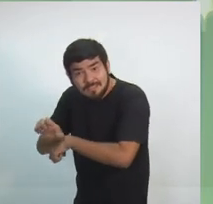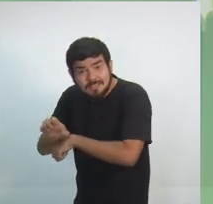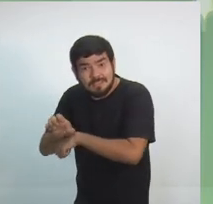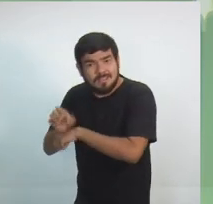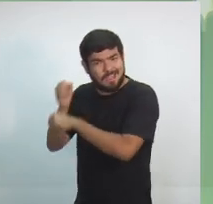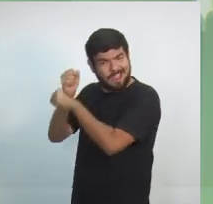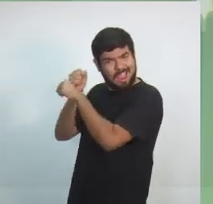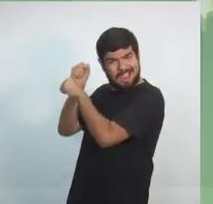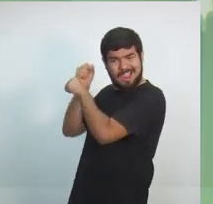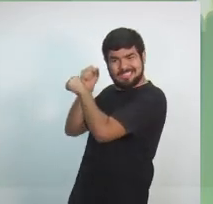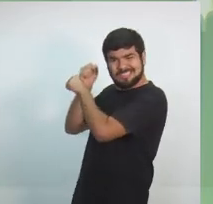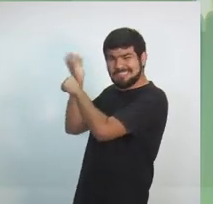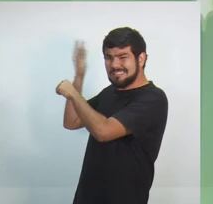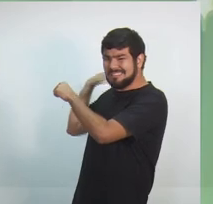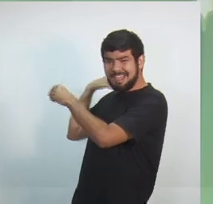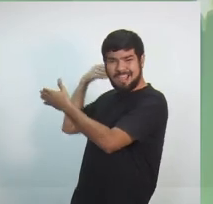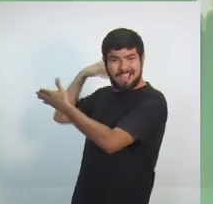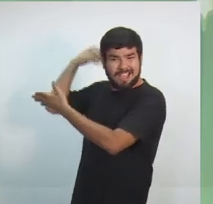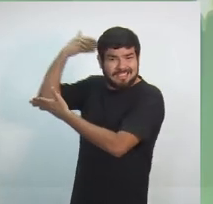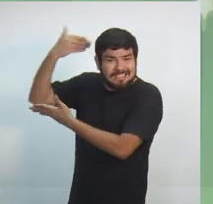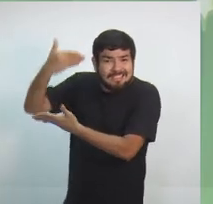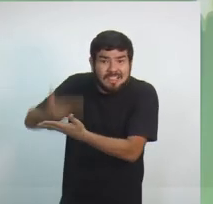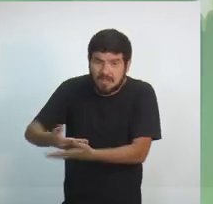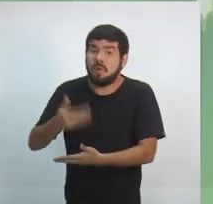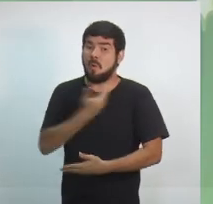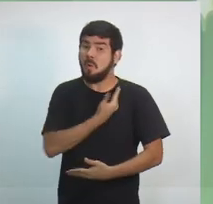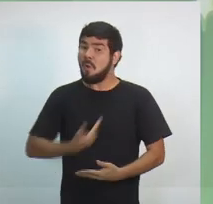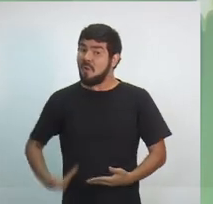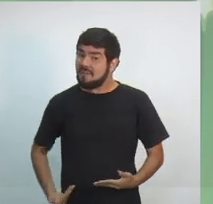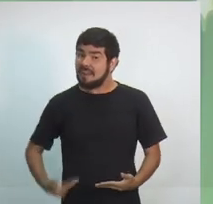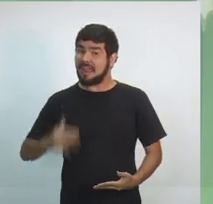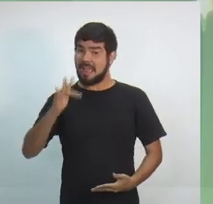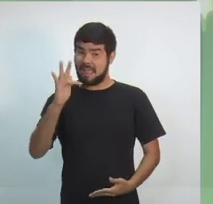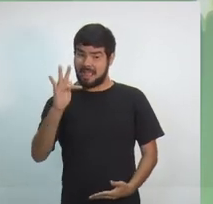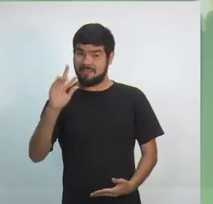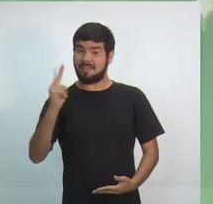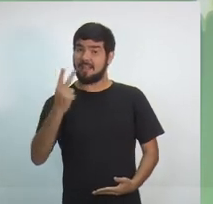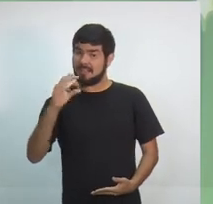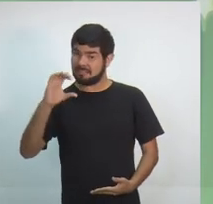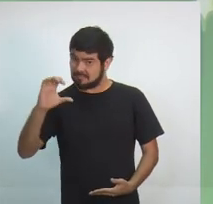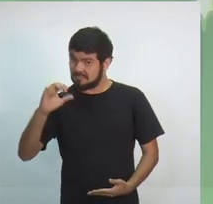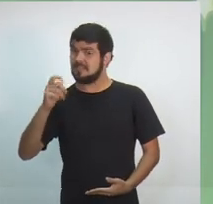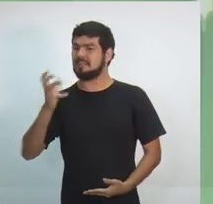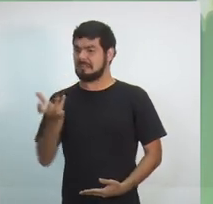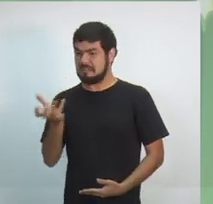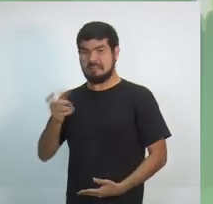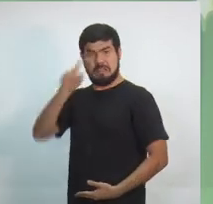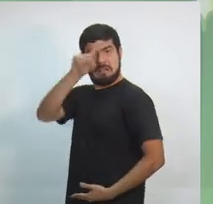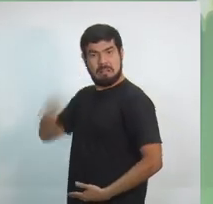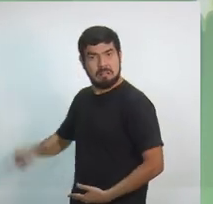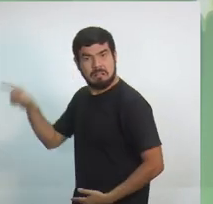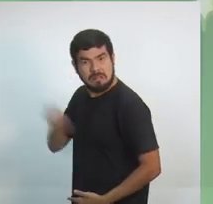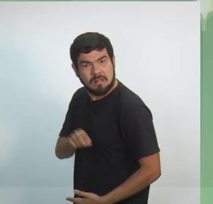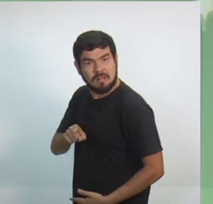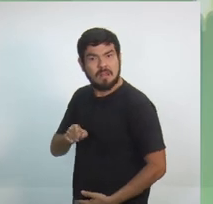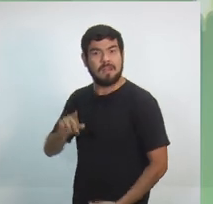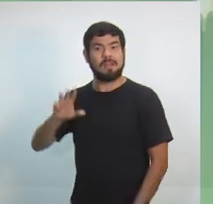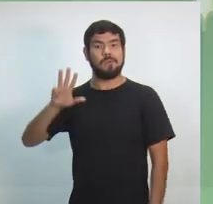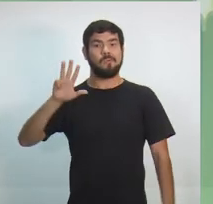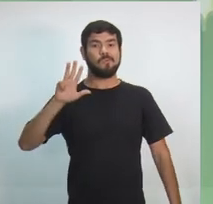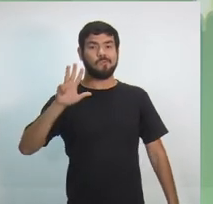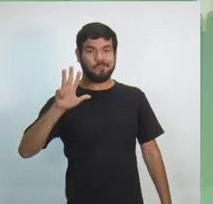Fernando Henrique para cá, o governo Fernando Henrique tentou acabar com a Zona Franca. Lula prorrogou por 10 anos e Dilma por 50.